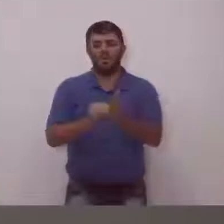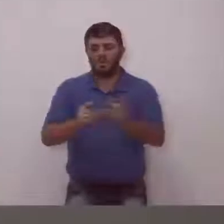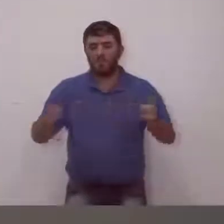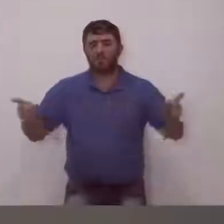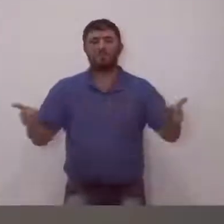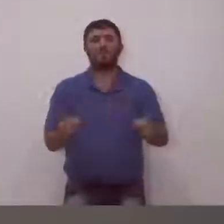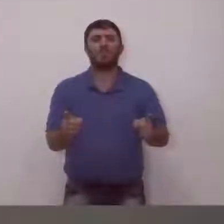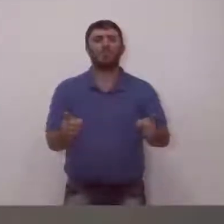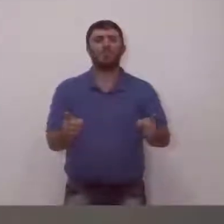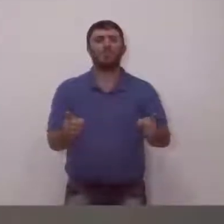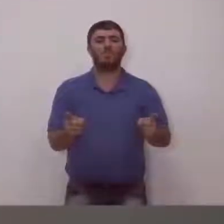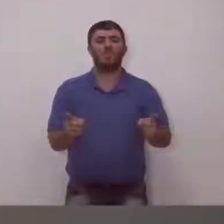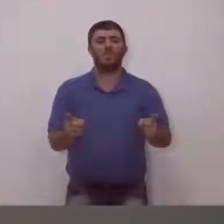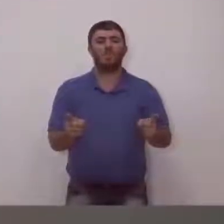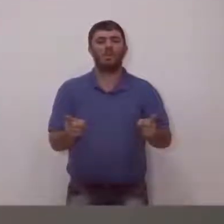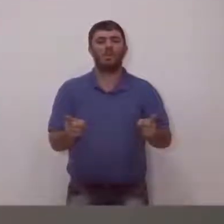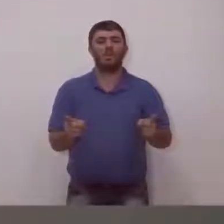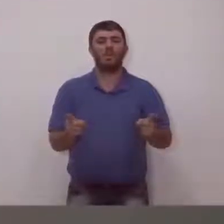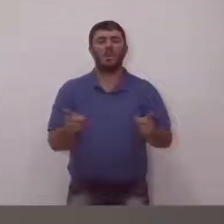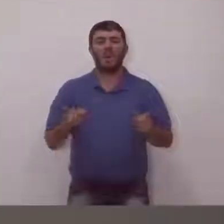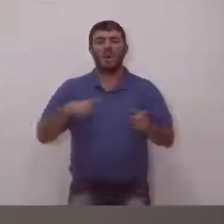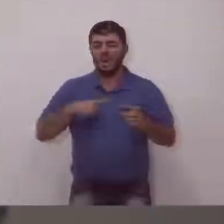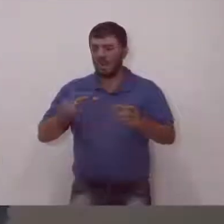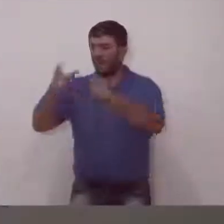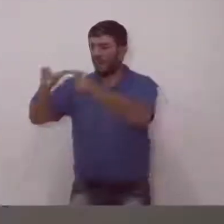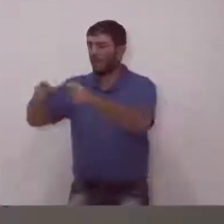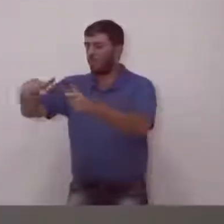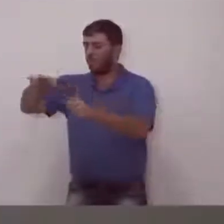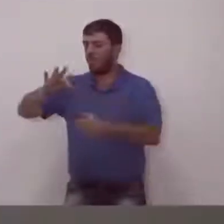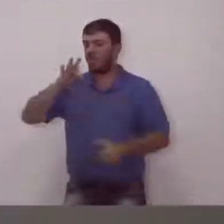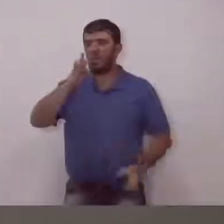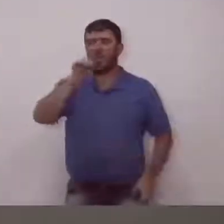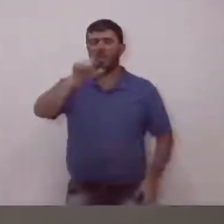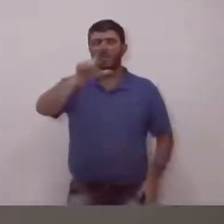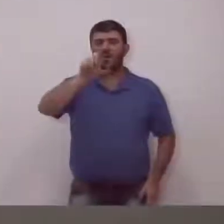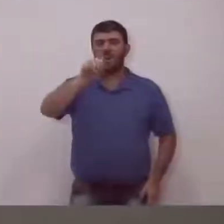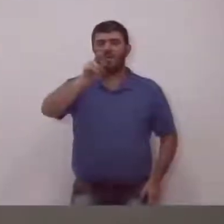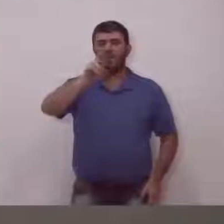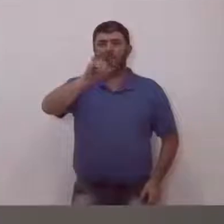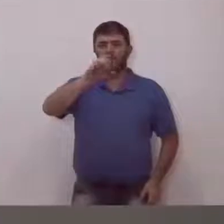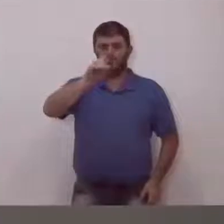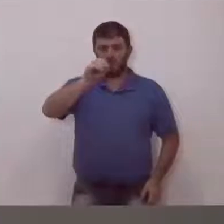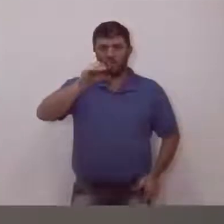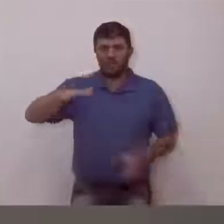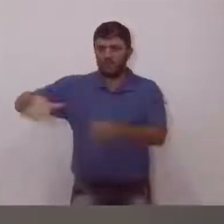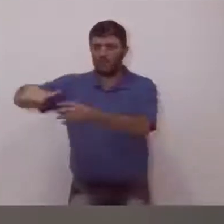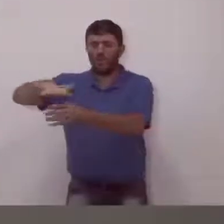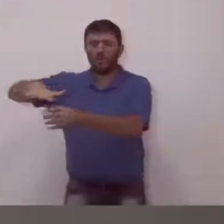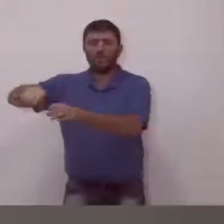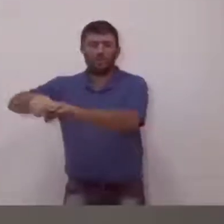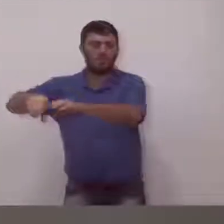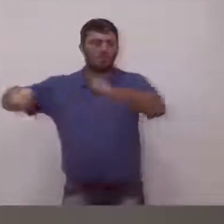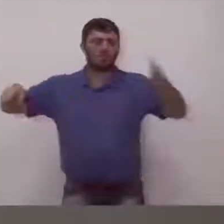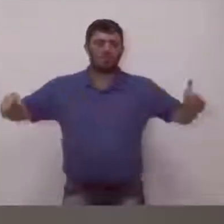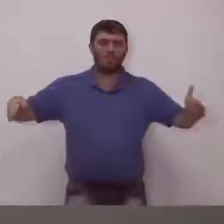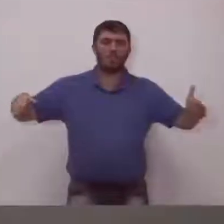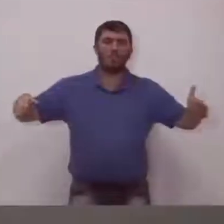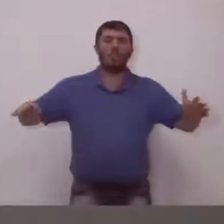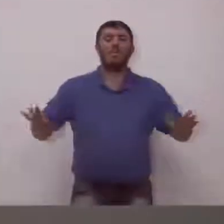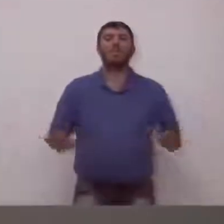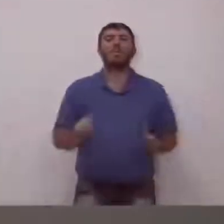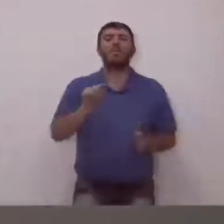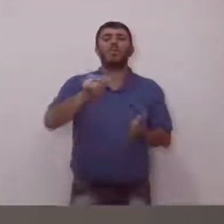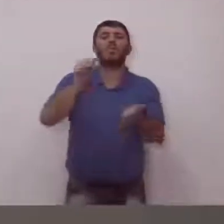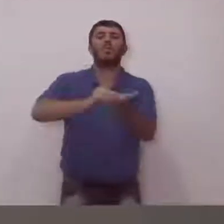esgoto na região ali da Santa Cândida e do Florido. O que falta? Por diversas vezes os